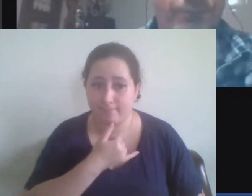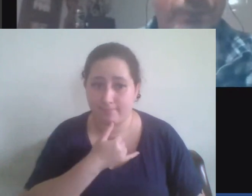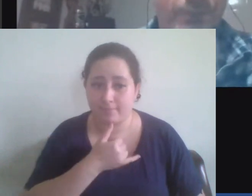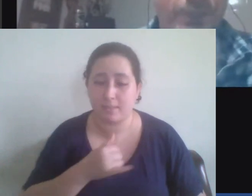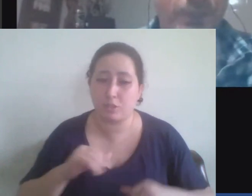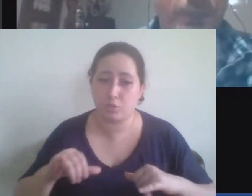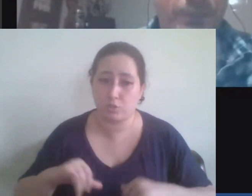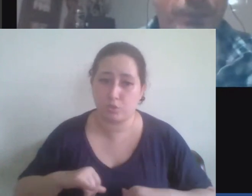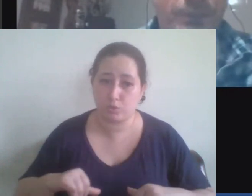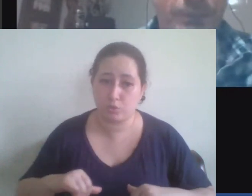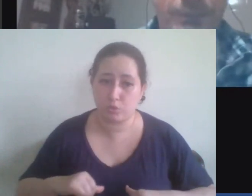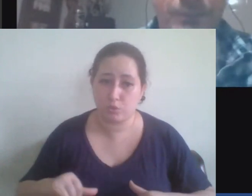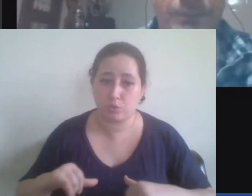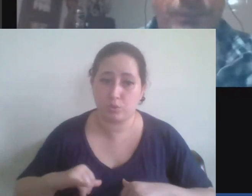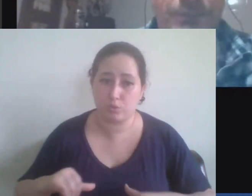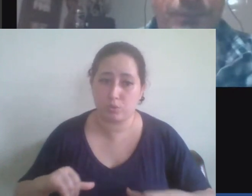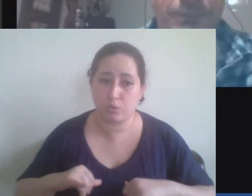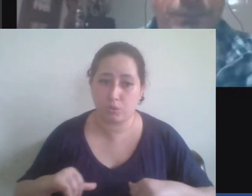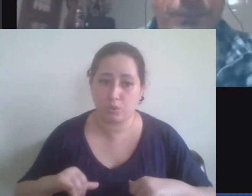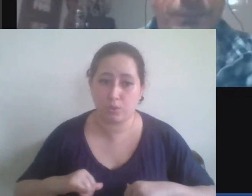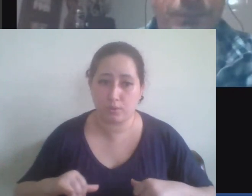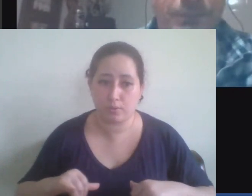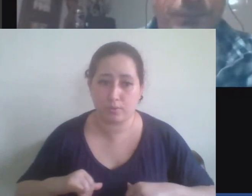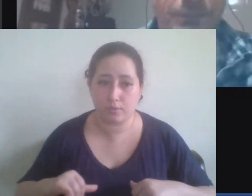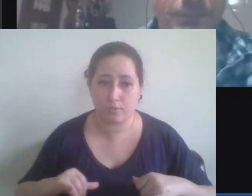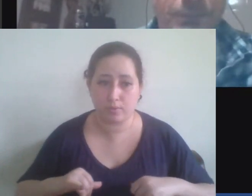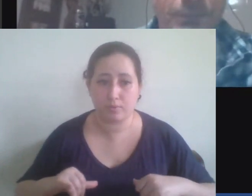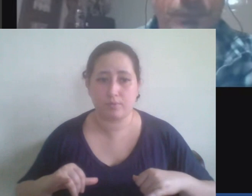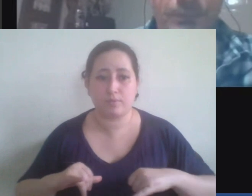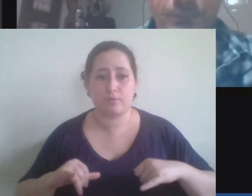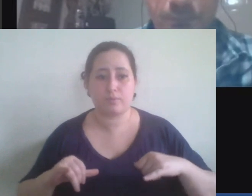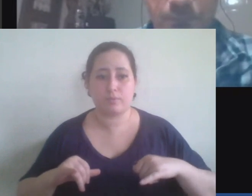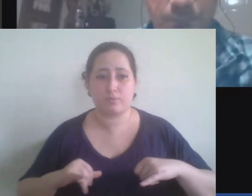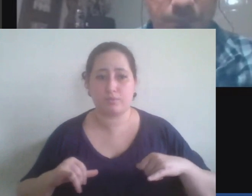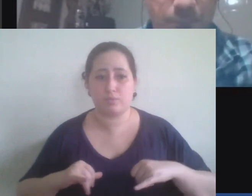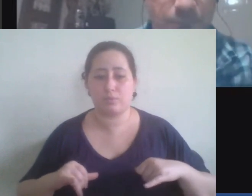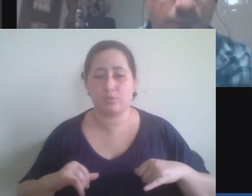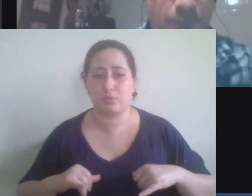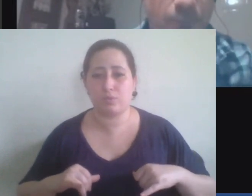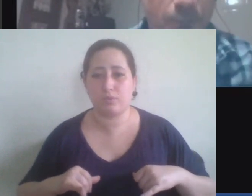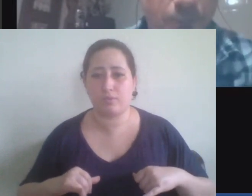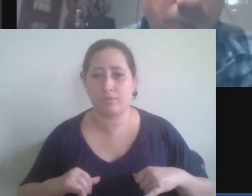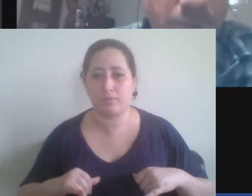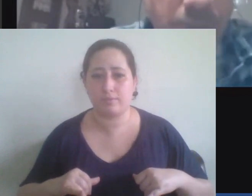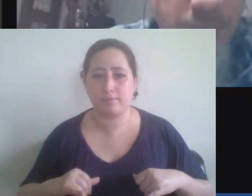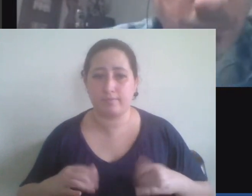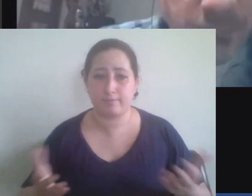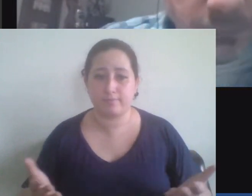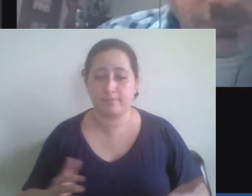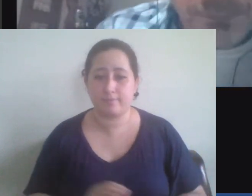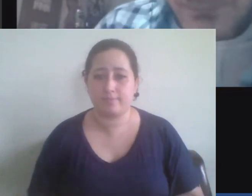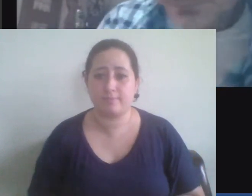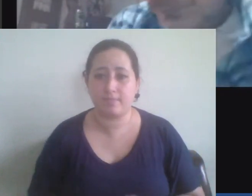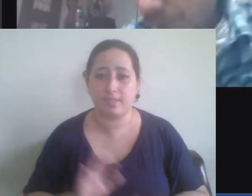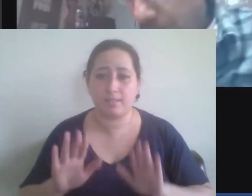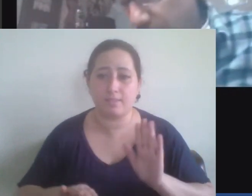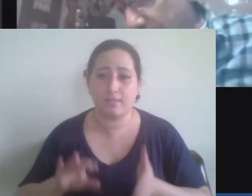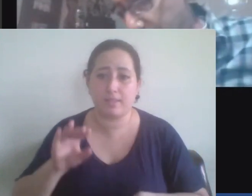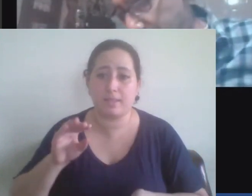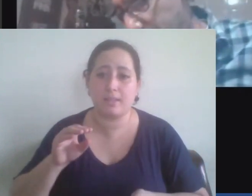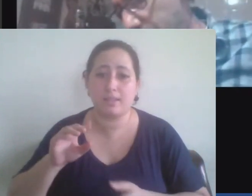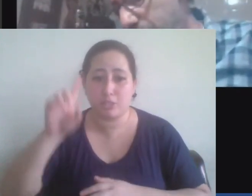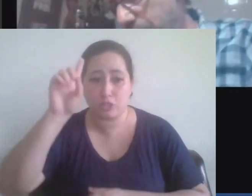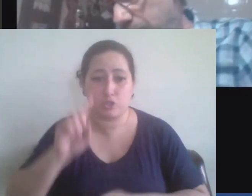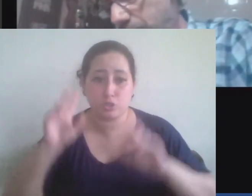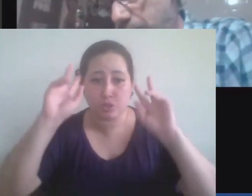também absurdamente essa às vezes essa ausência dos